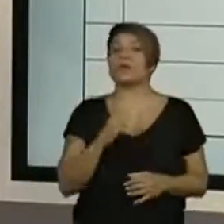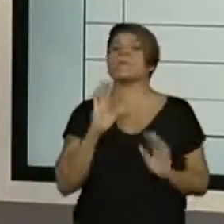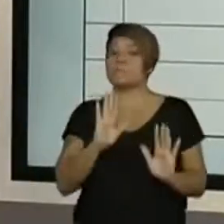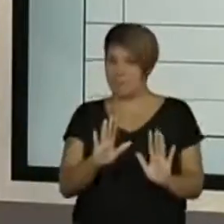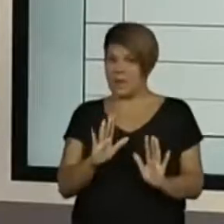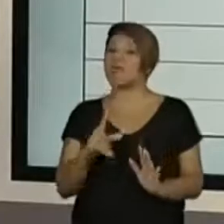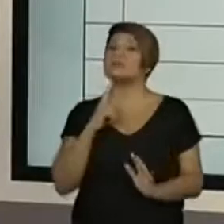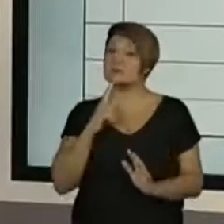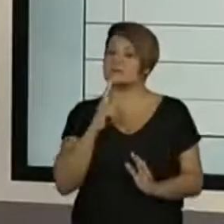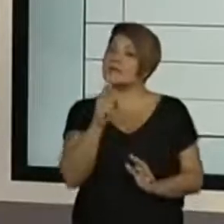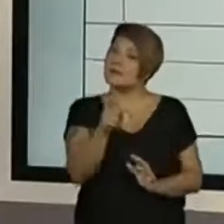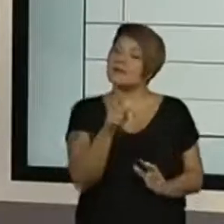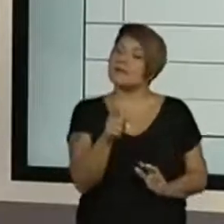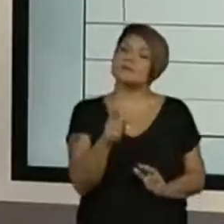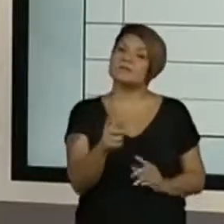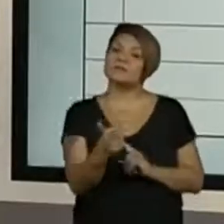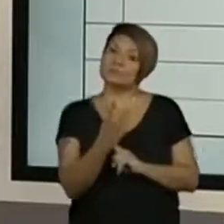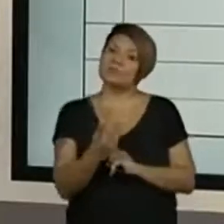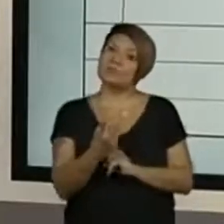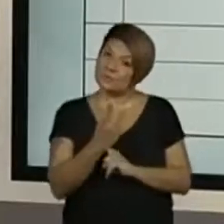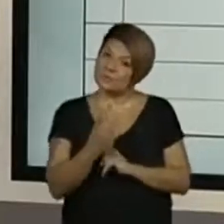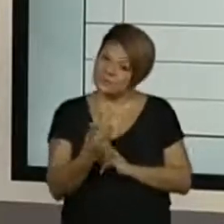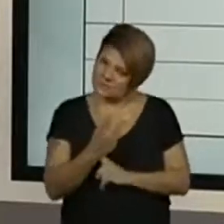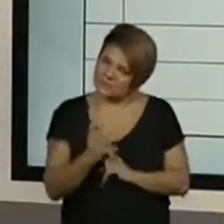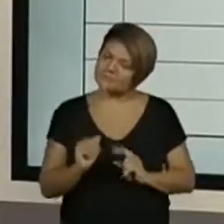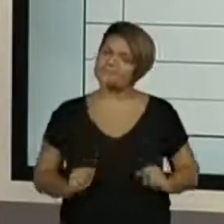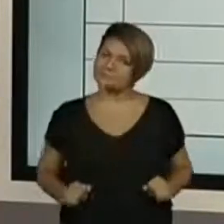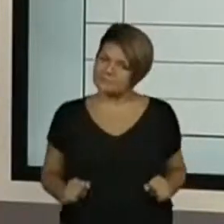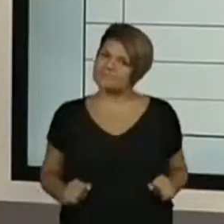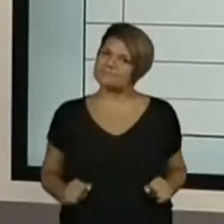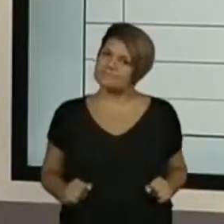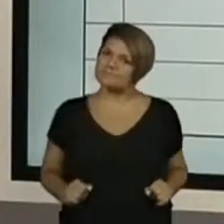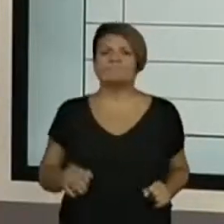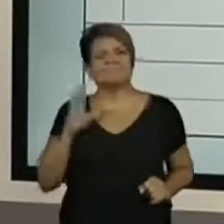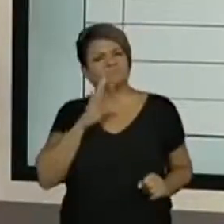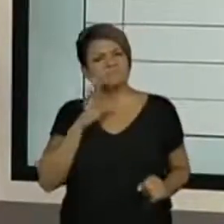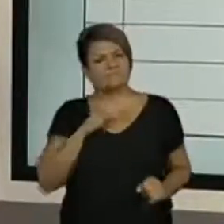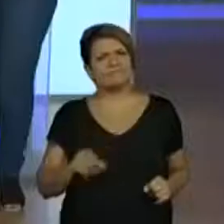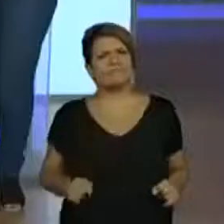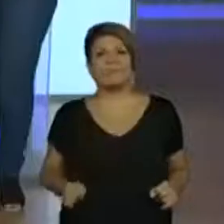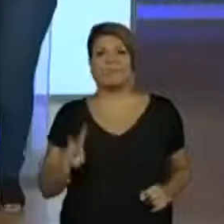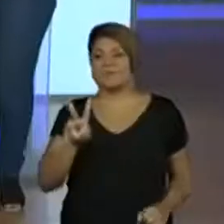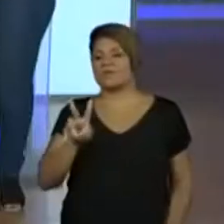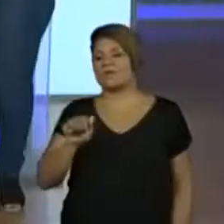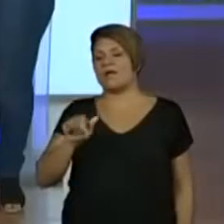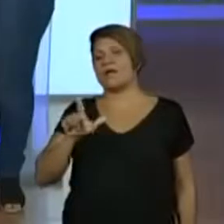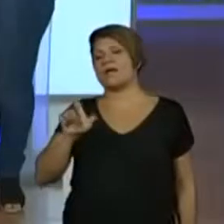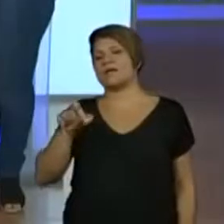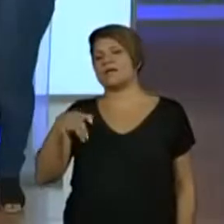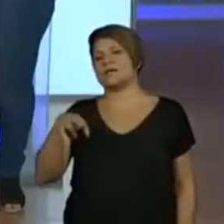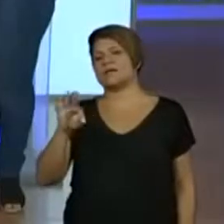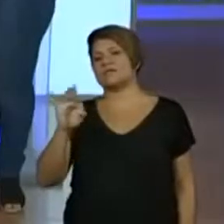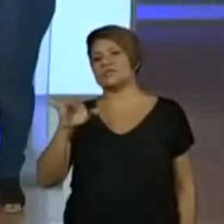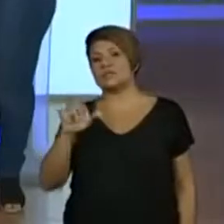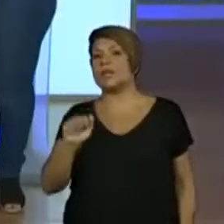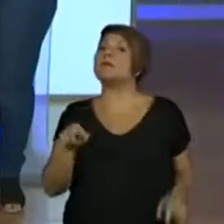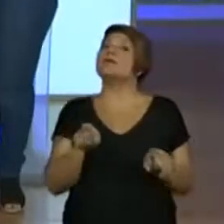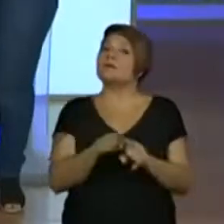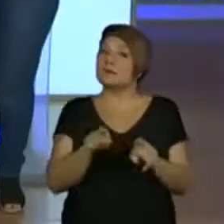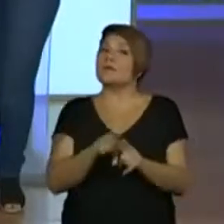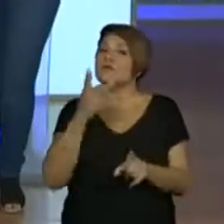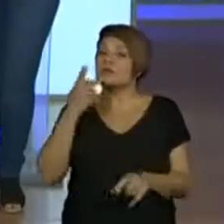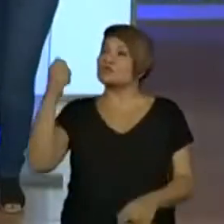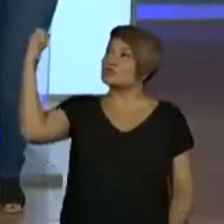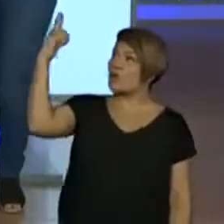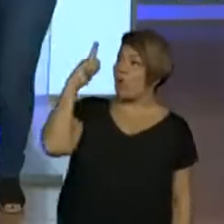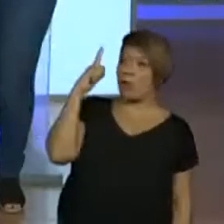eles têm essa questão de proteção. Olha que bacana. E a Valentina está falando que proteger até do sol. Exatamente.